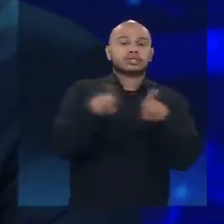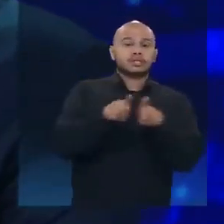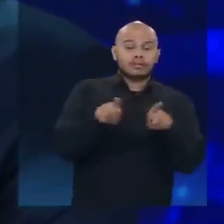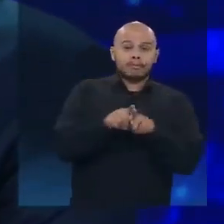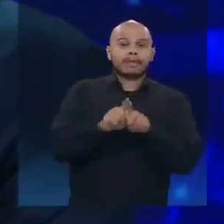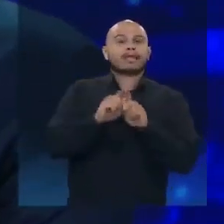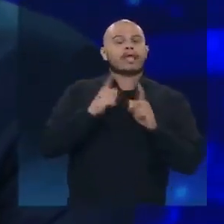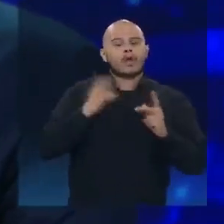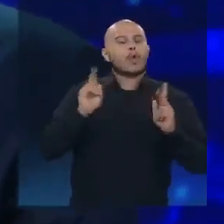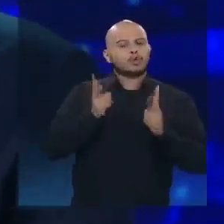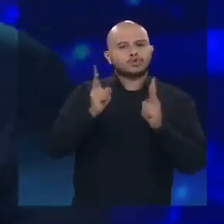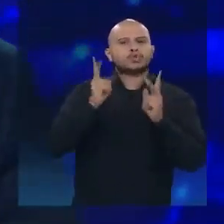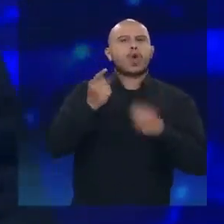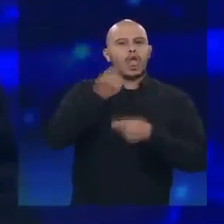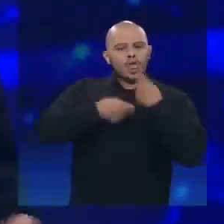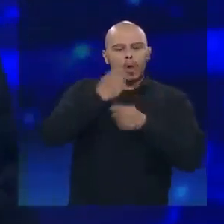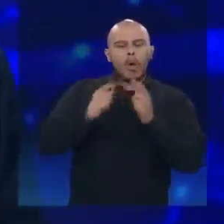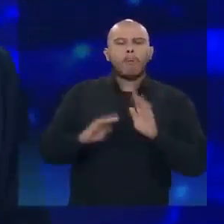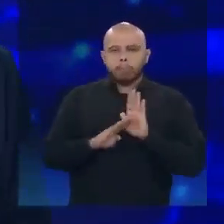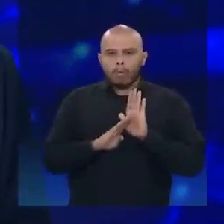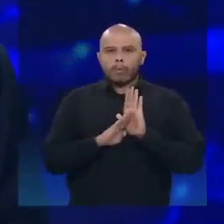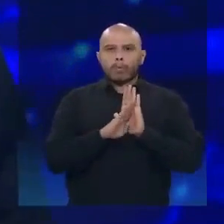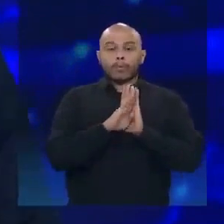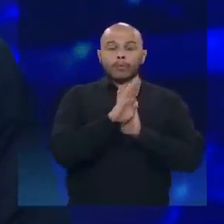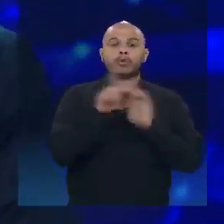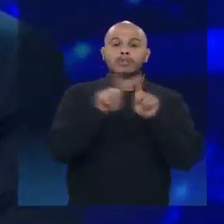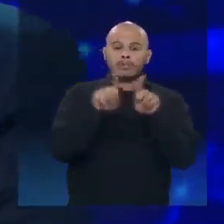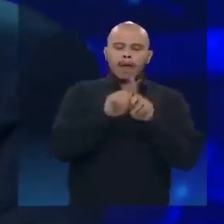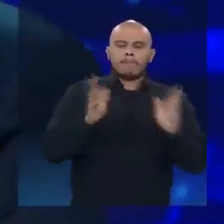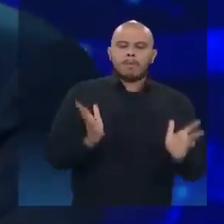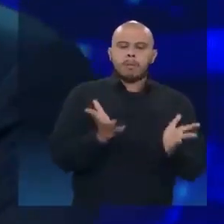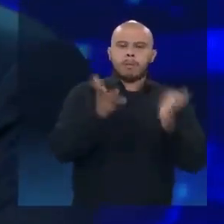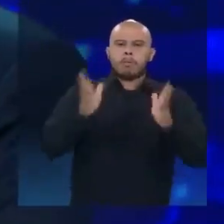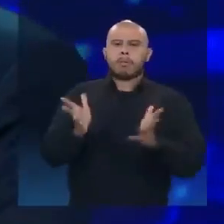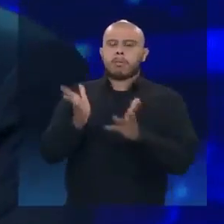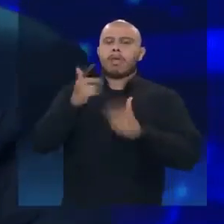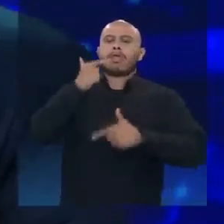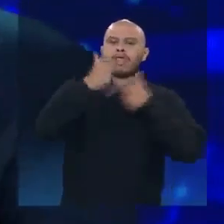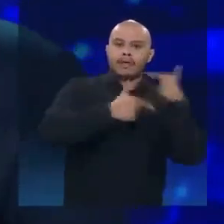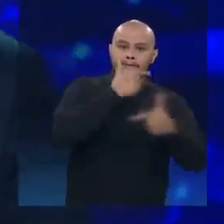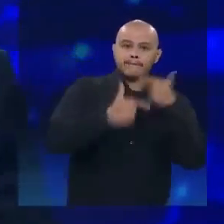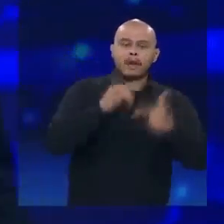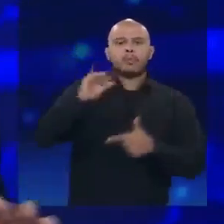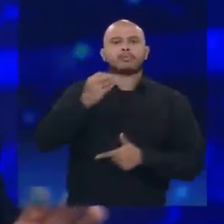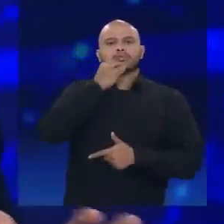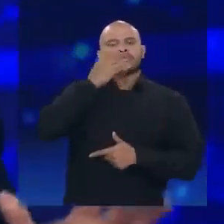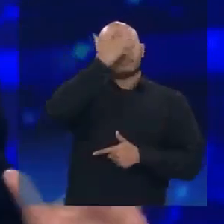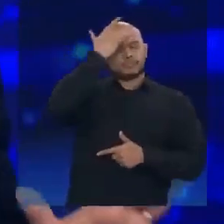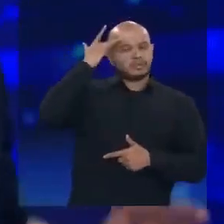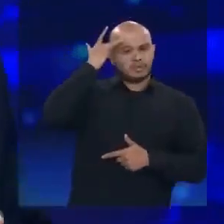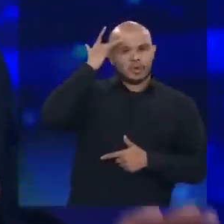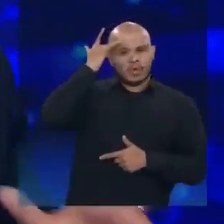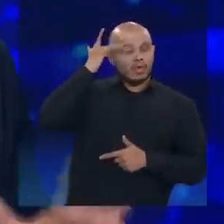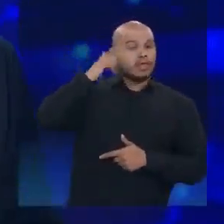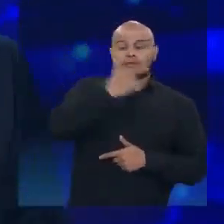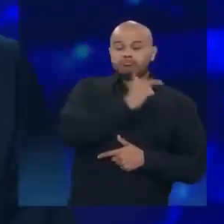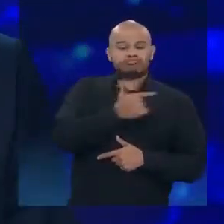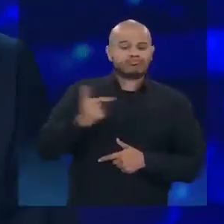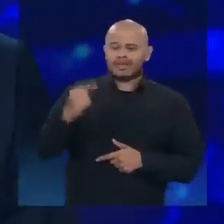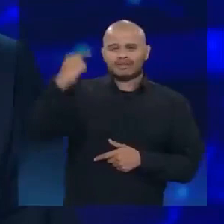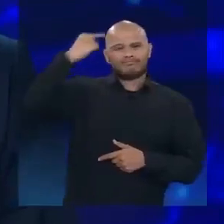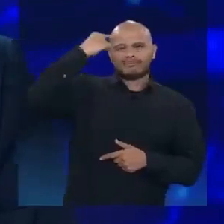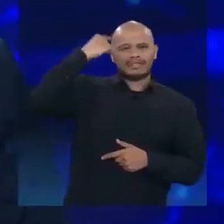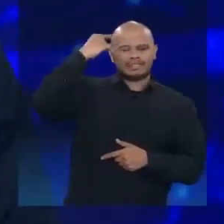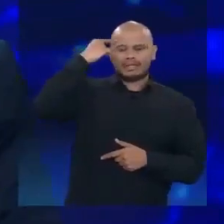crescimento econômico, com a política de geração de emprego, de geração de oportunidade de pessoas, coisa que não está pensada em nenhum